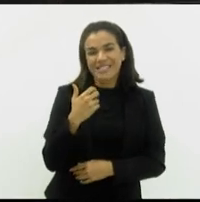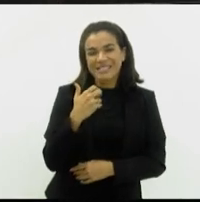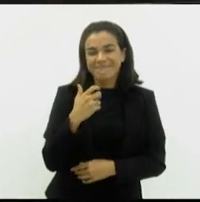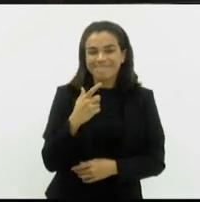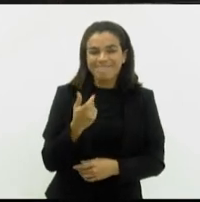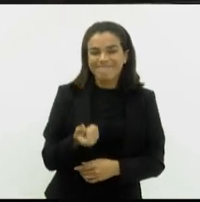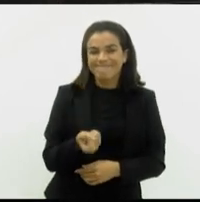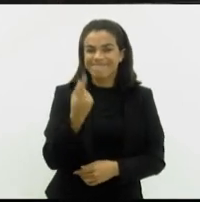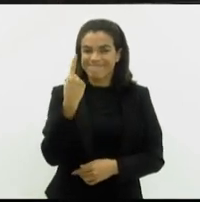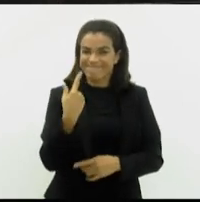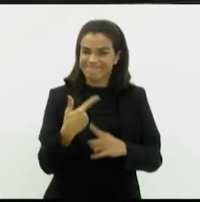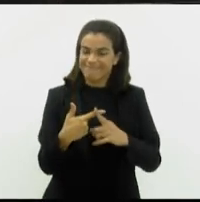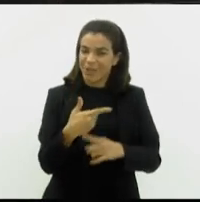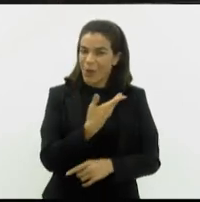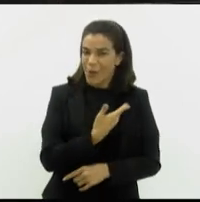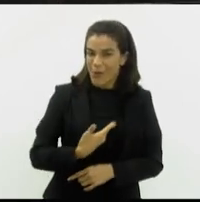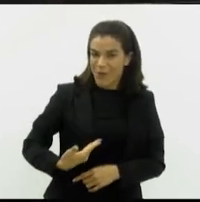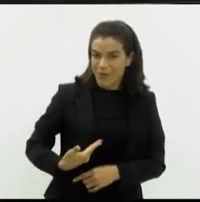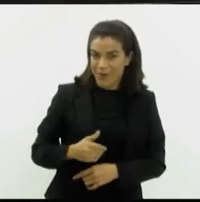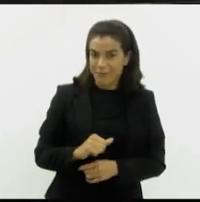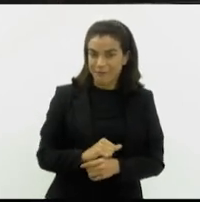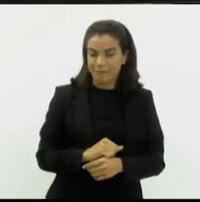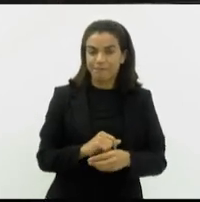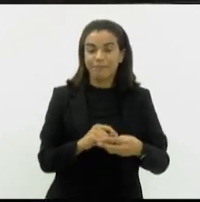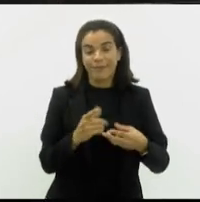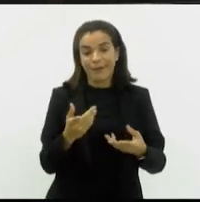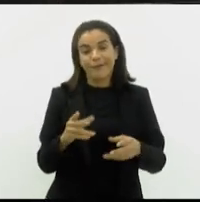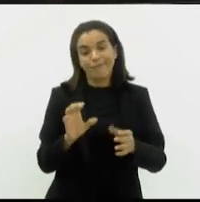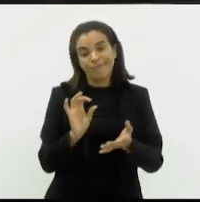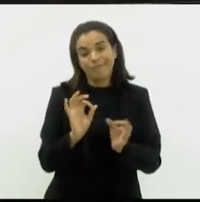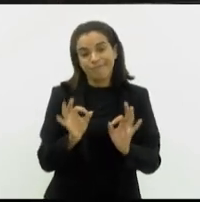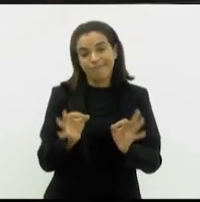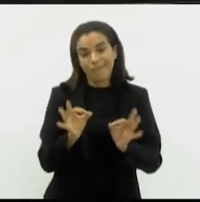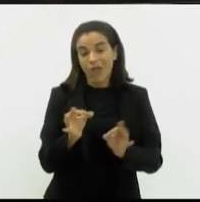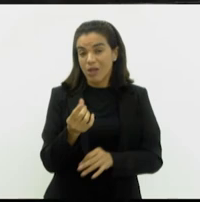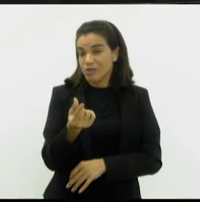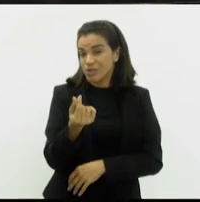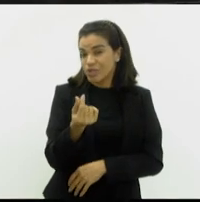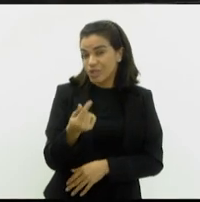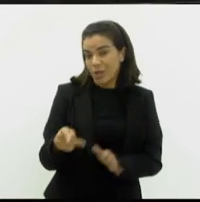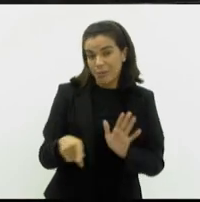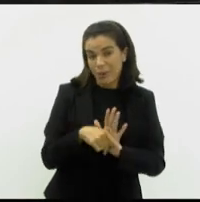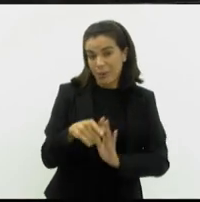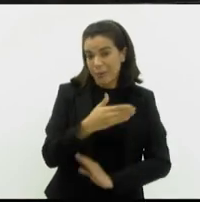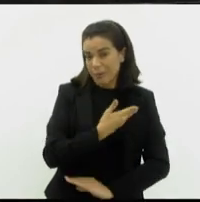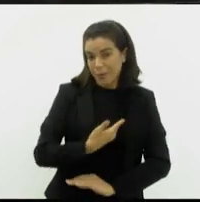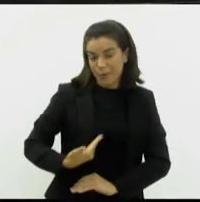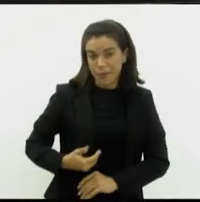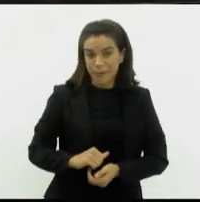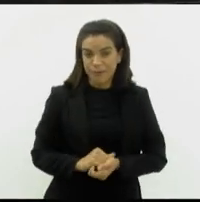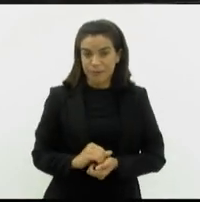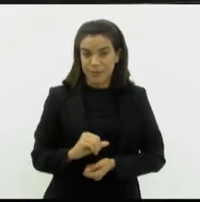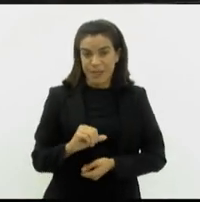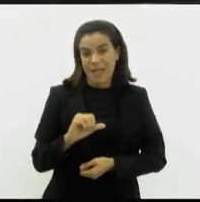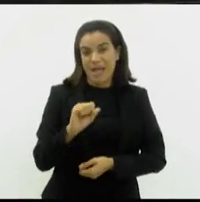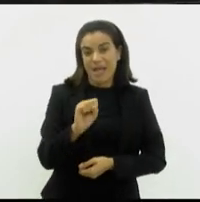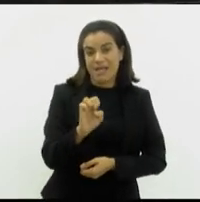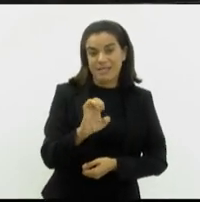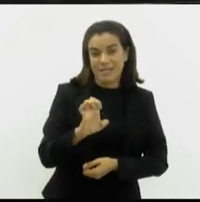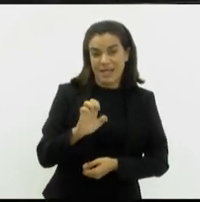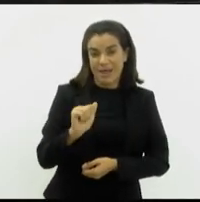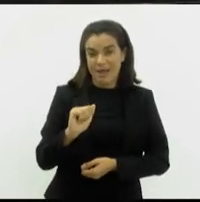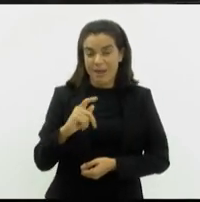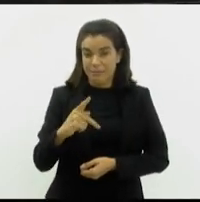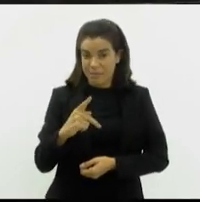governo, acontecem com o money. Pois é, o famoso dinheiro público. Para quem acha que a SEAP não movimenta dinheiro,